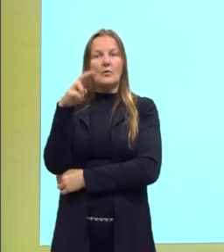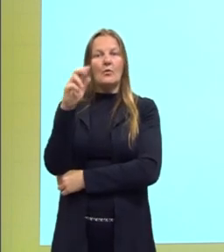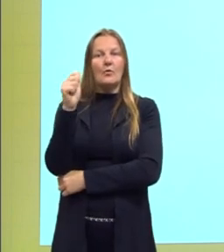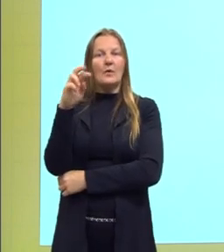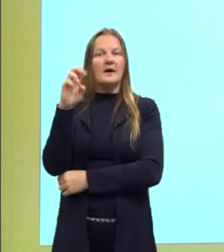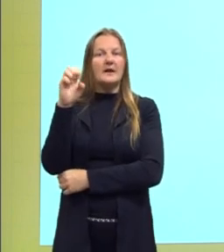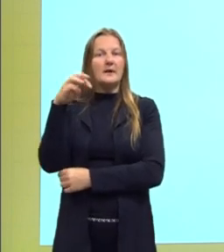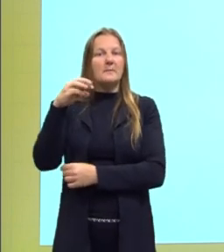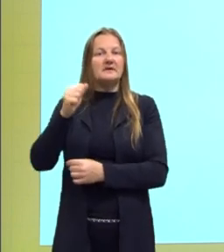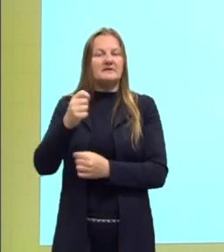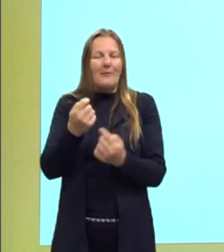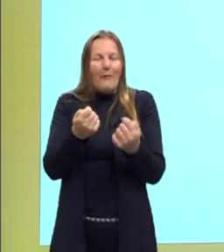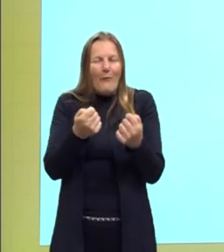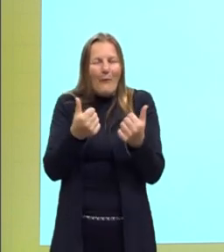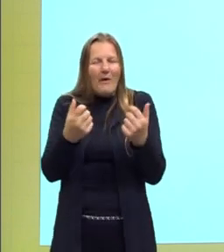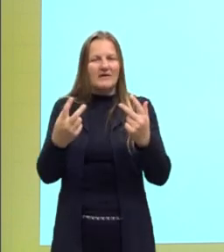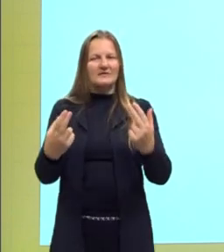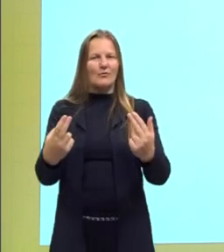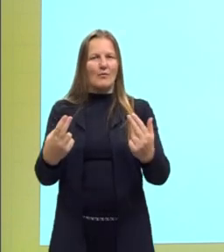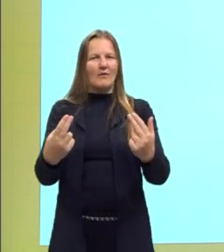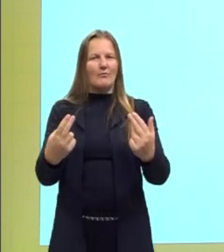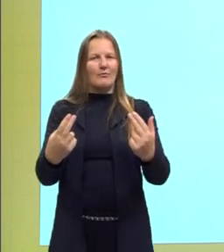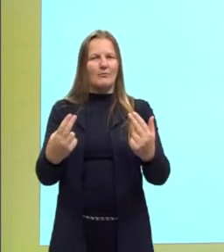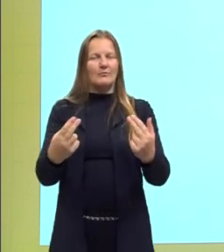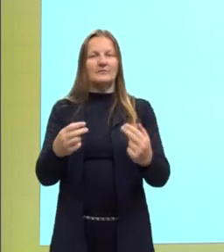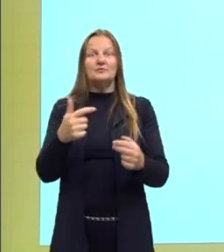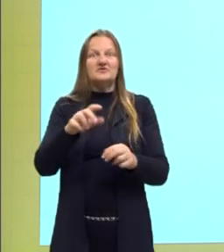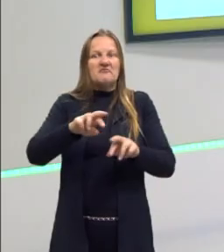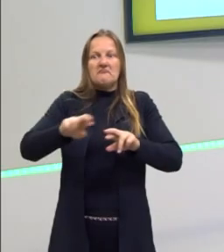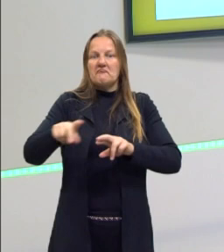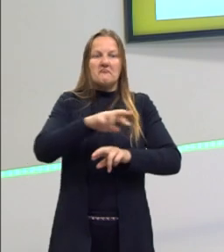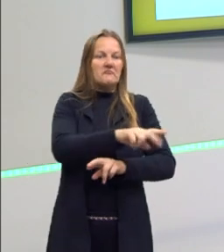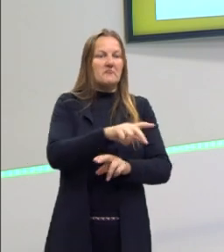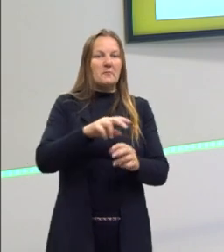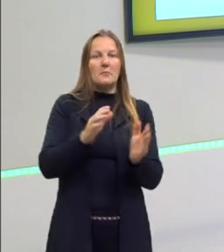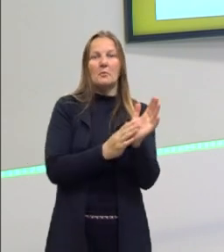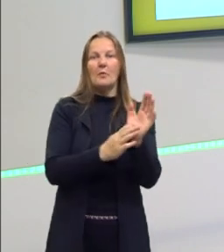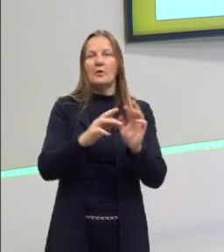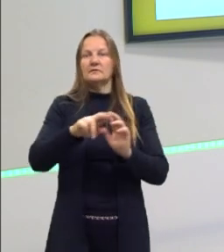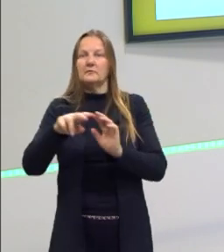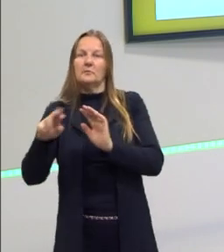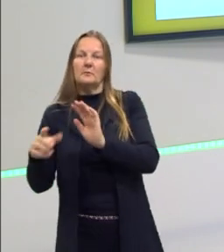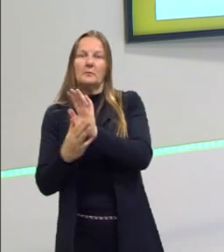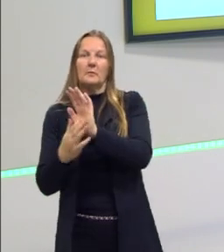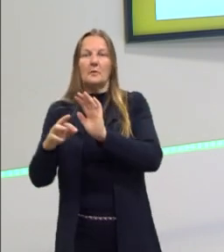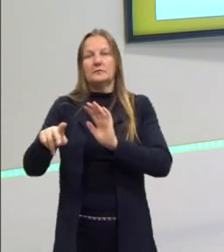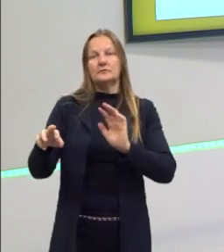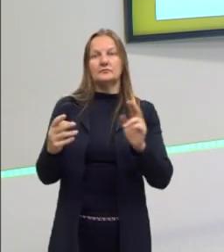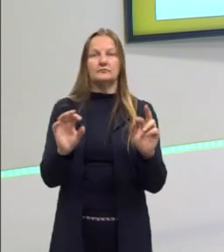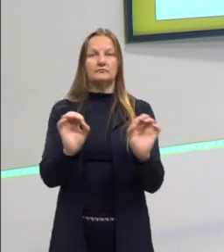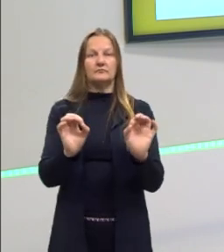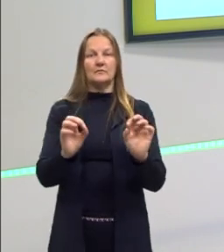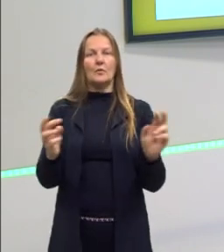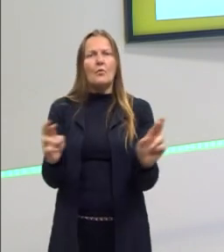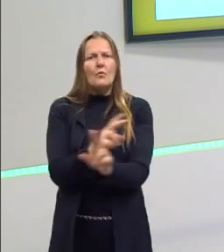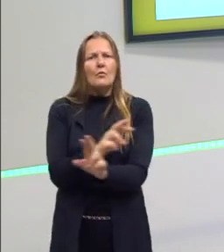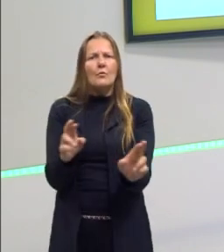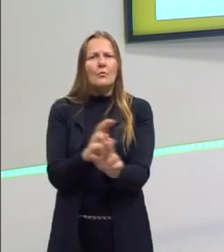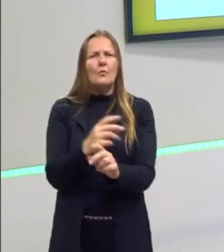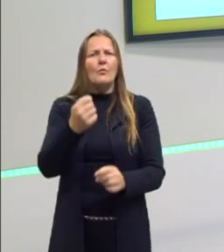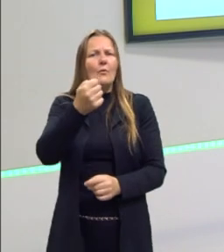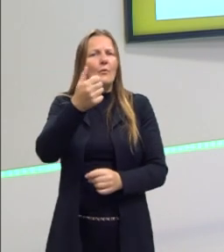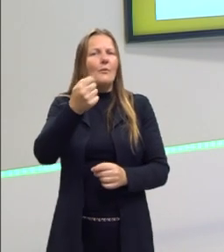tão diferentes assim. Não tinham propostas, políticas tão diferentes. Em grande parte, eles